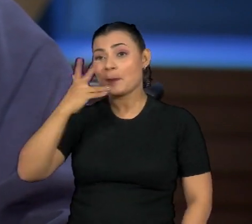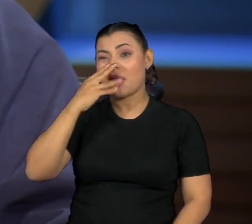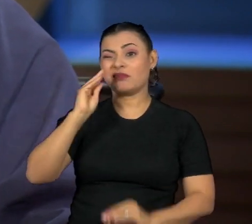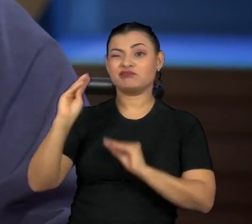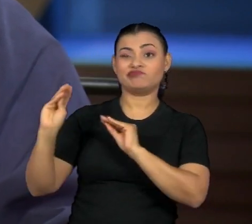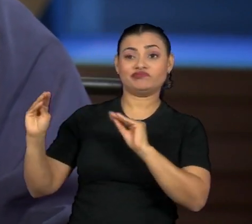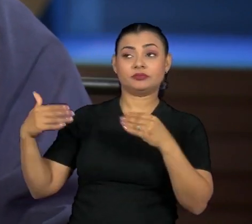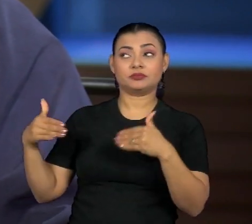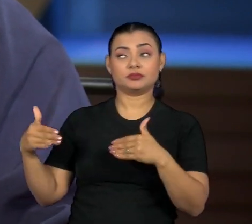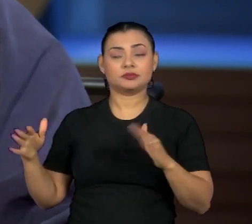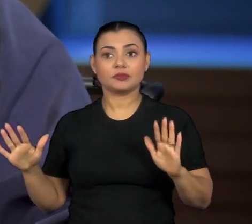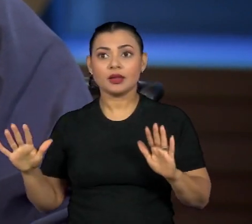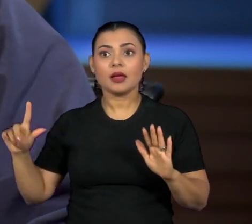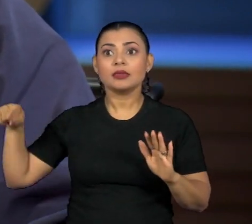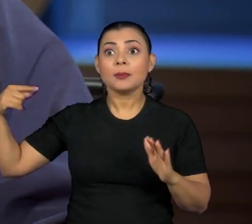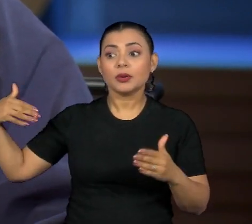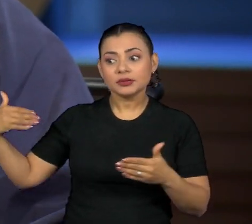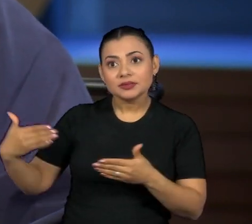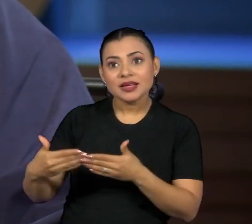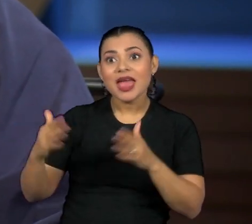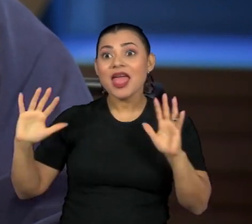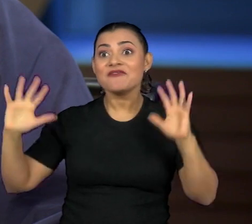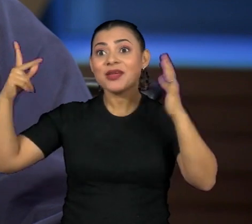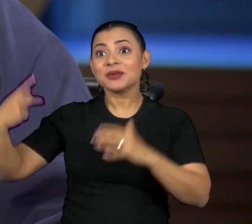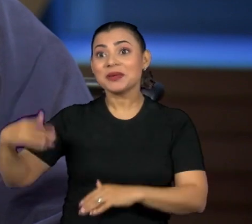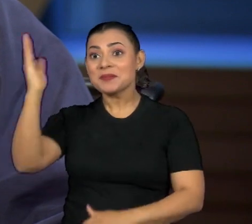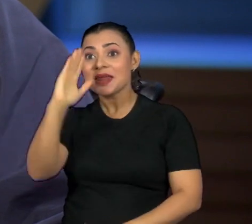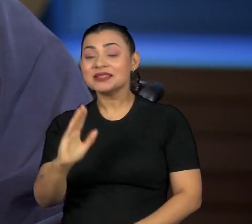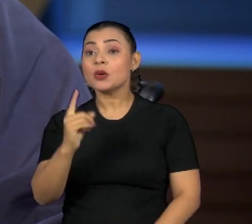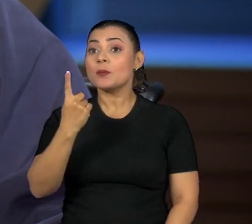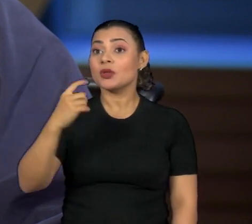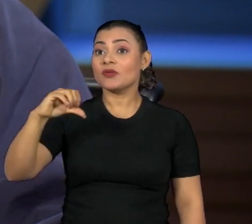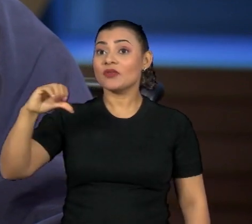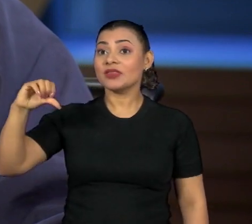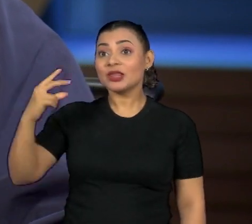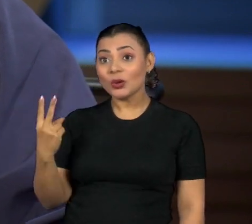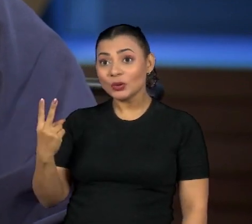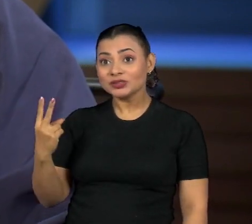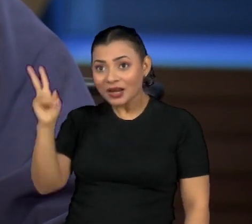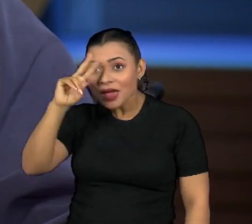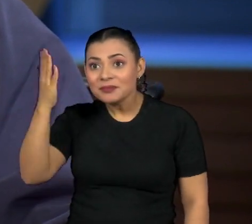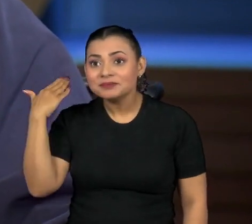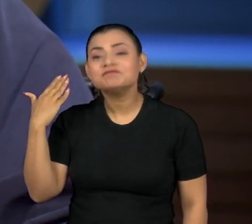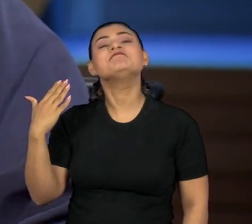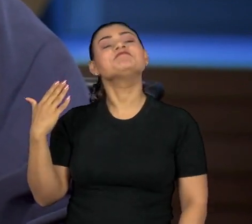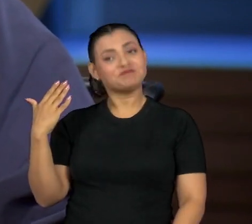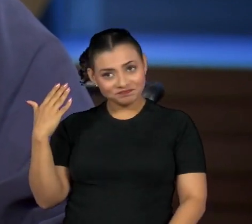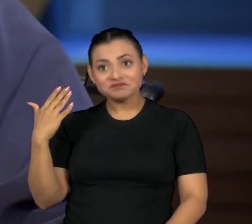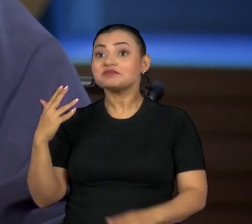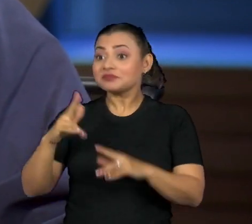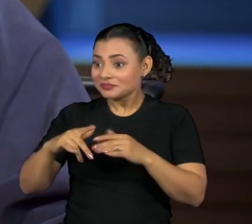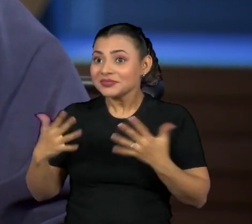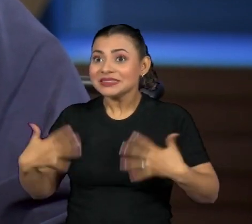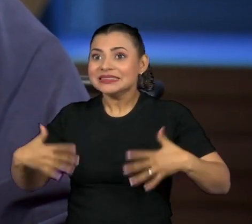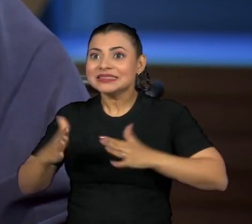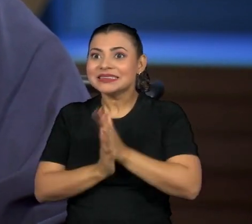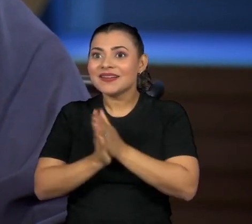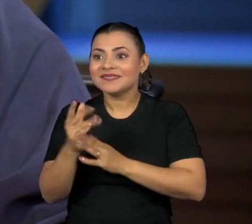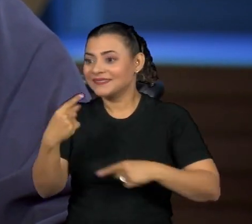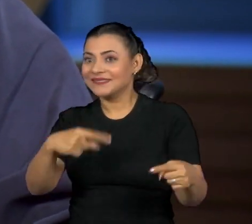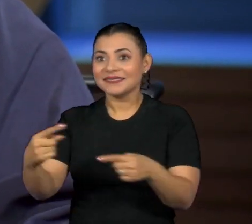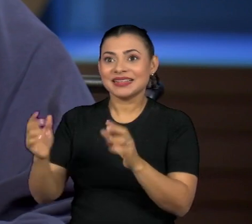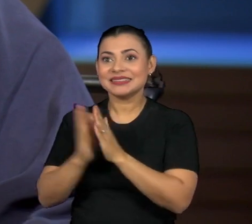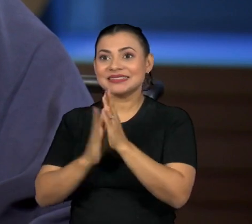muito a sério. Aí tivemos aquele grande evento aqui no Brasil, em 92, que parecia que aí seria séria a discussão.